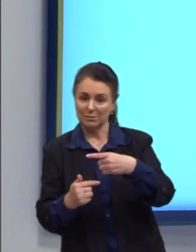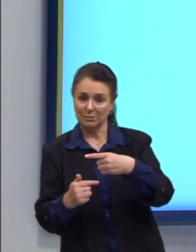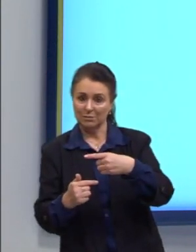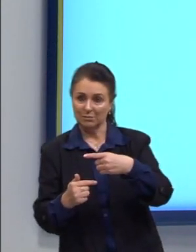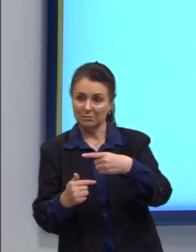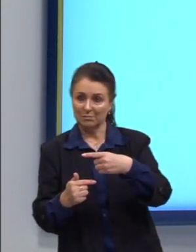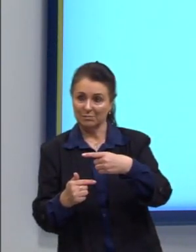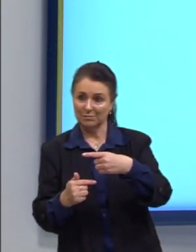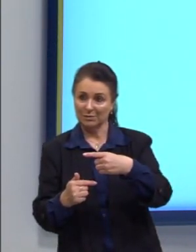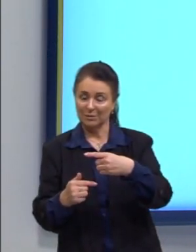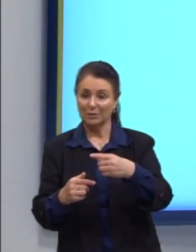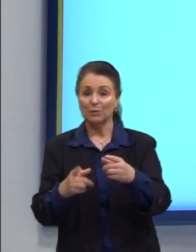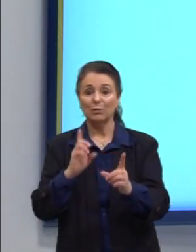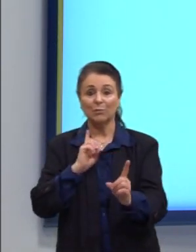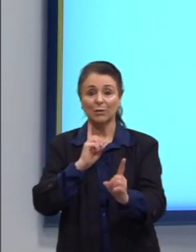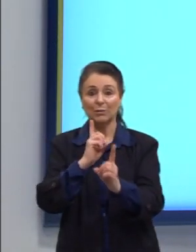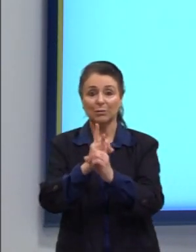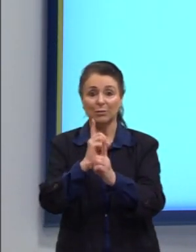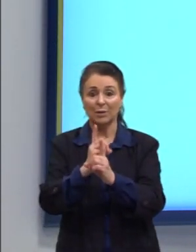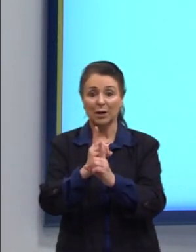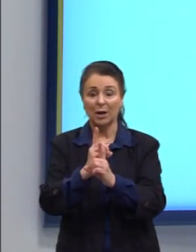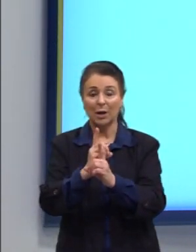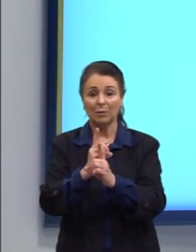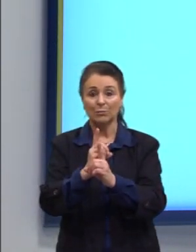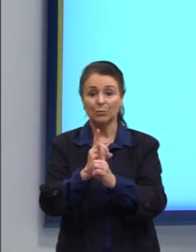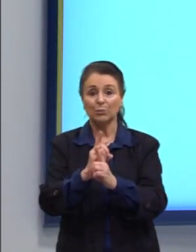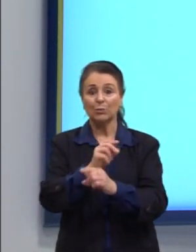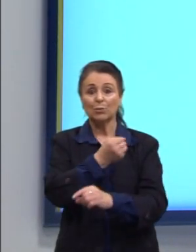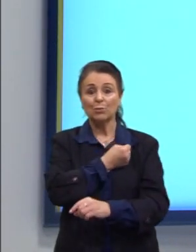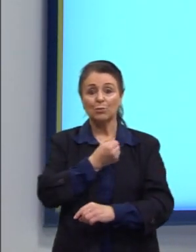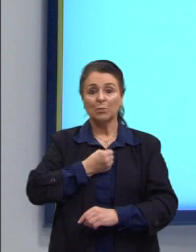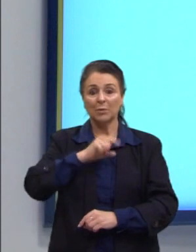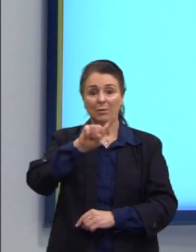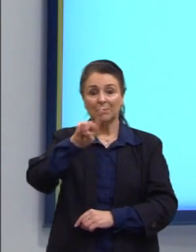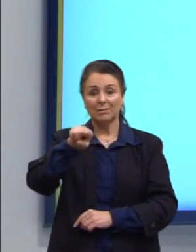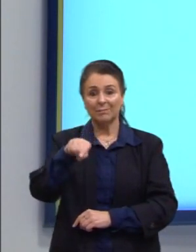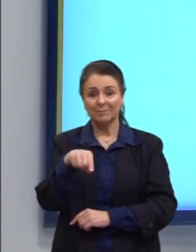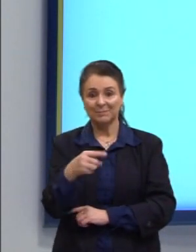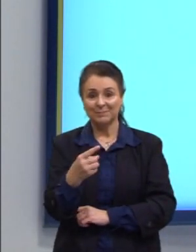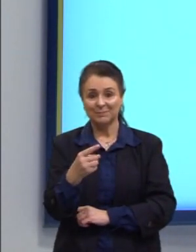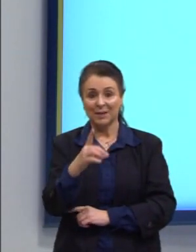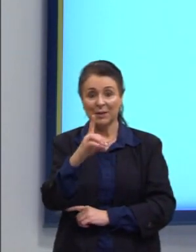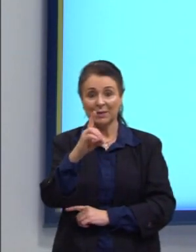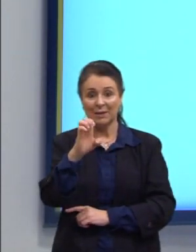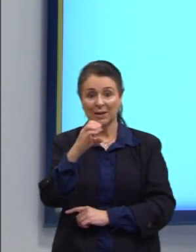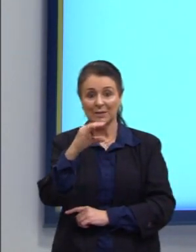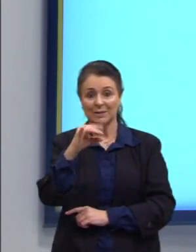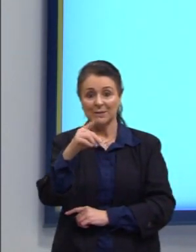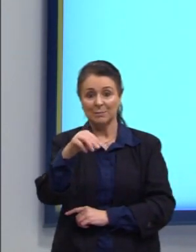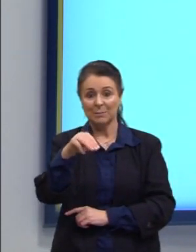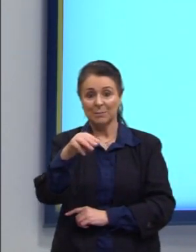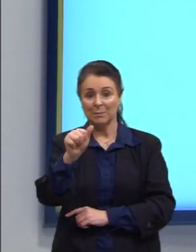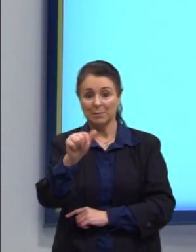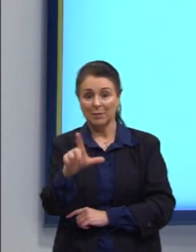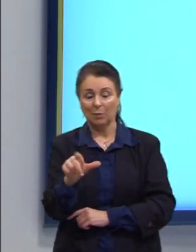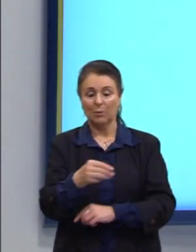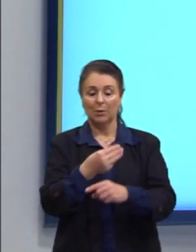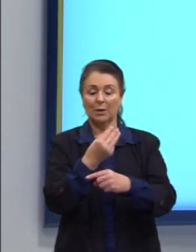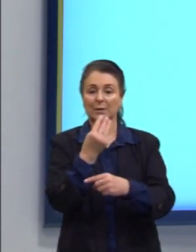chega em um numerozinho. Decimal, número com vírgula. Daria, então, 3,6.